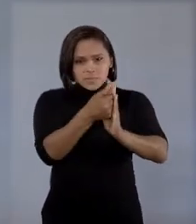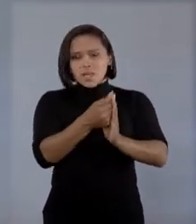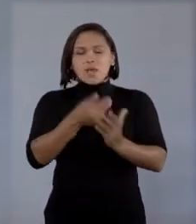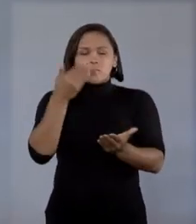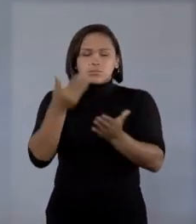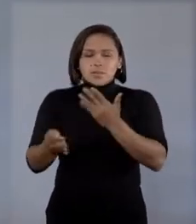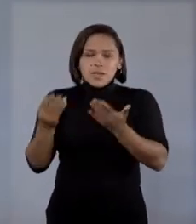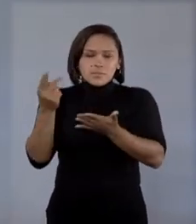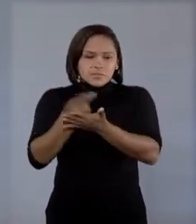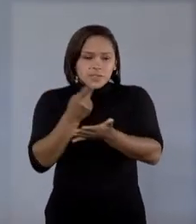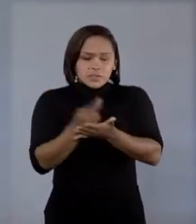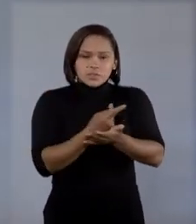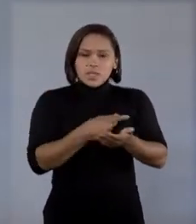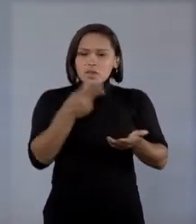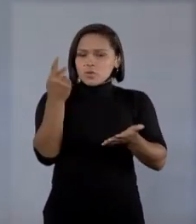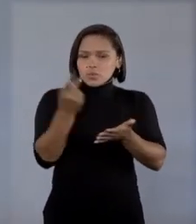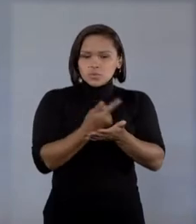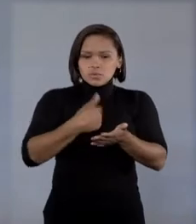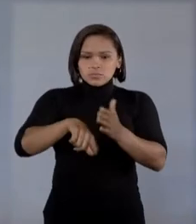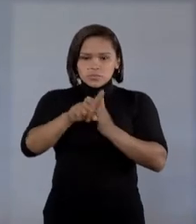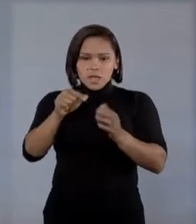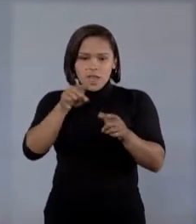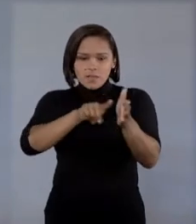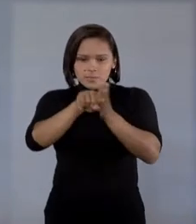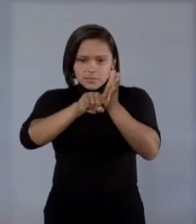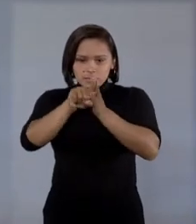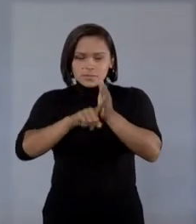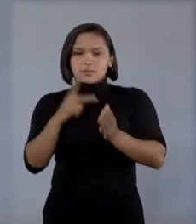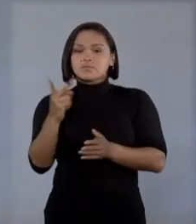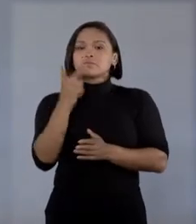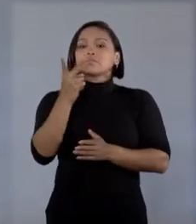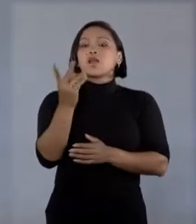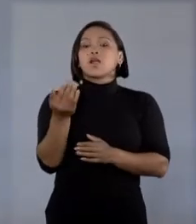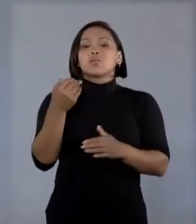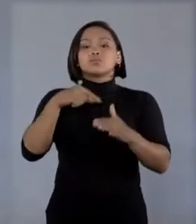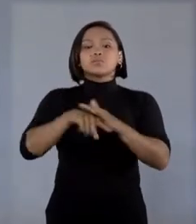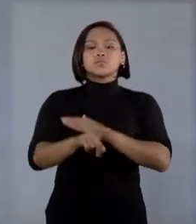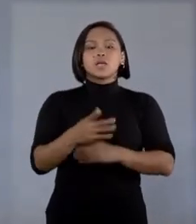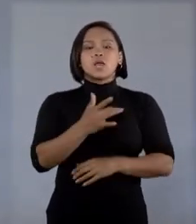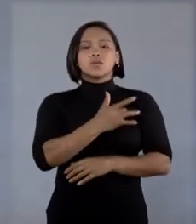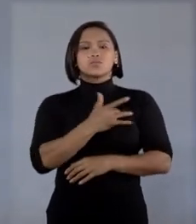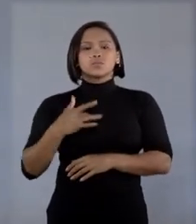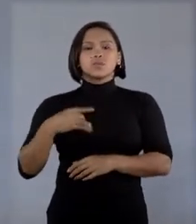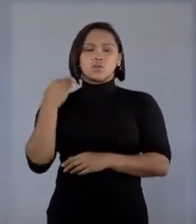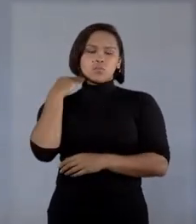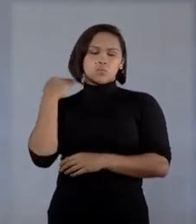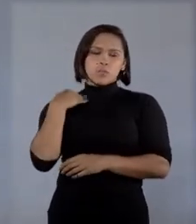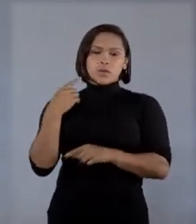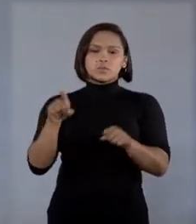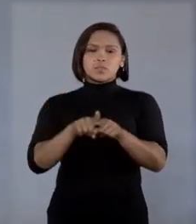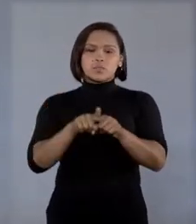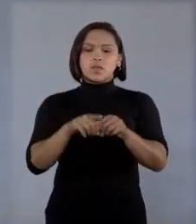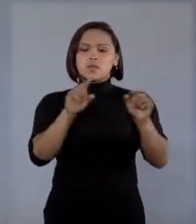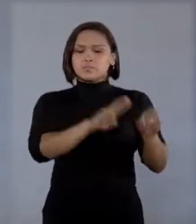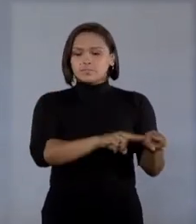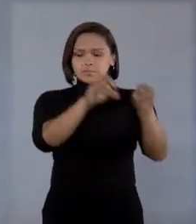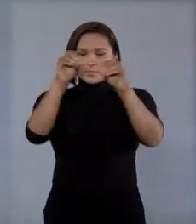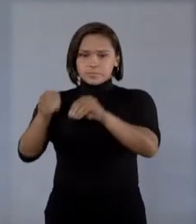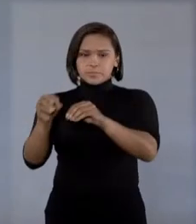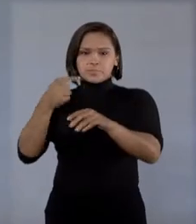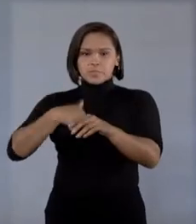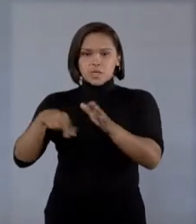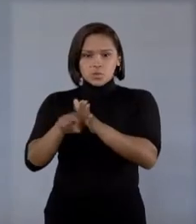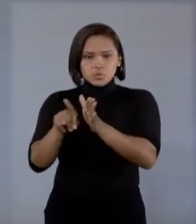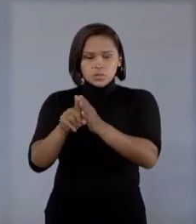análise do caso, considerando que a investigação envolve valores do Fundo de Saúde do DF, que são repassados pela União ao governo local.